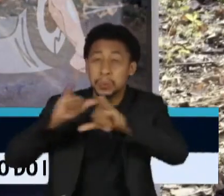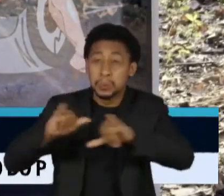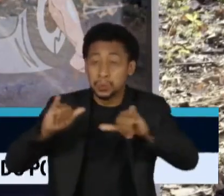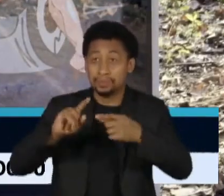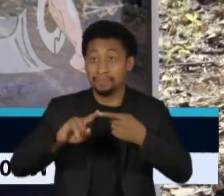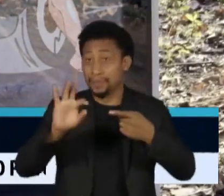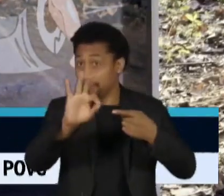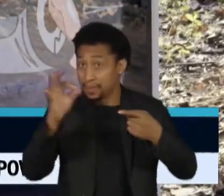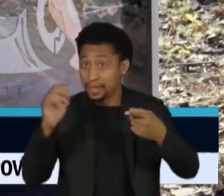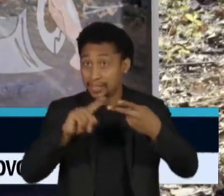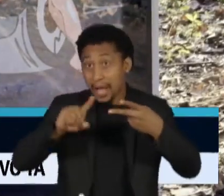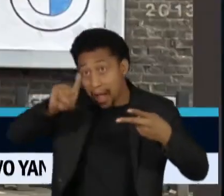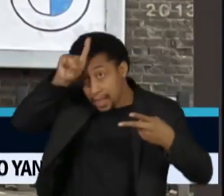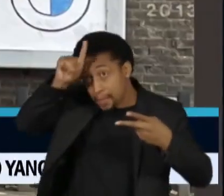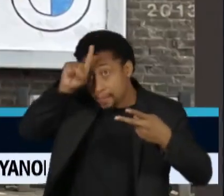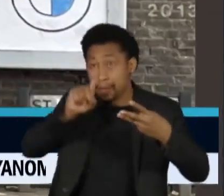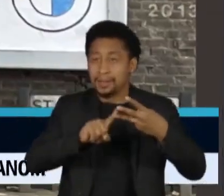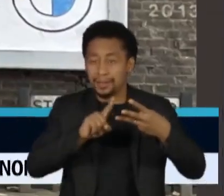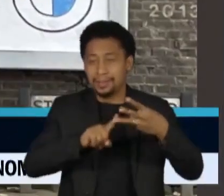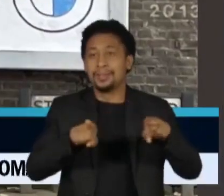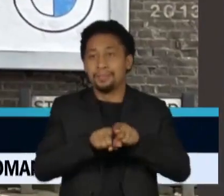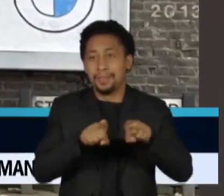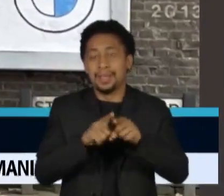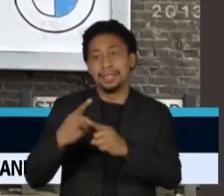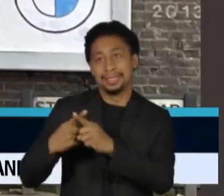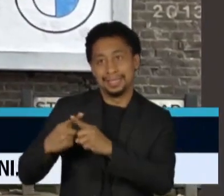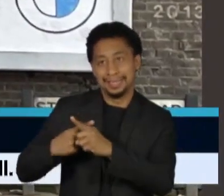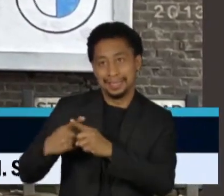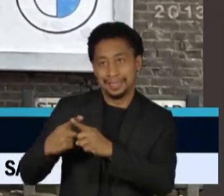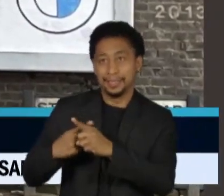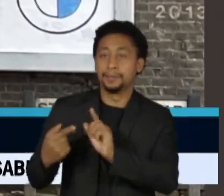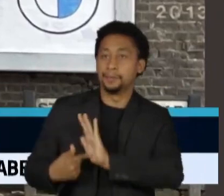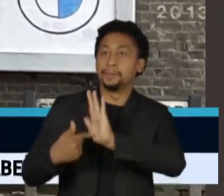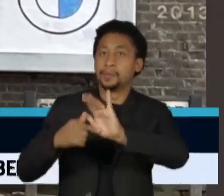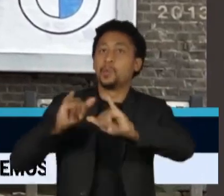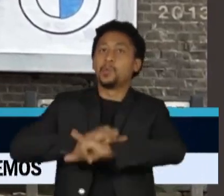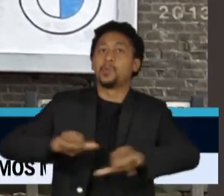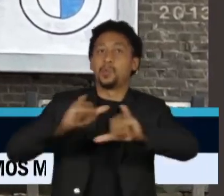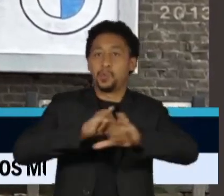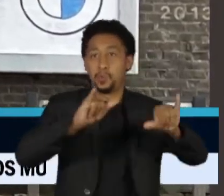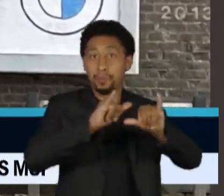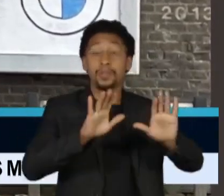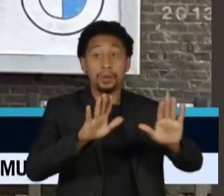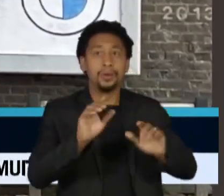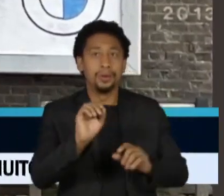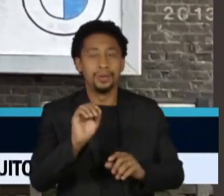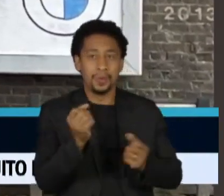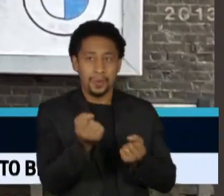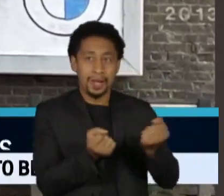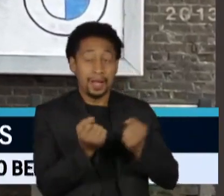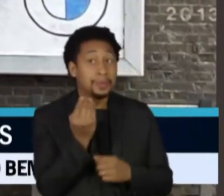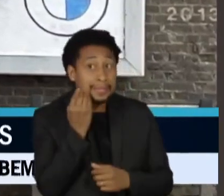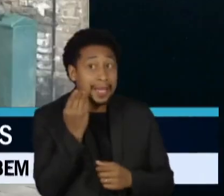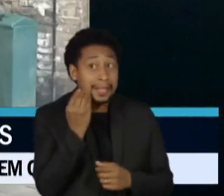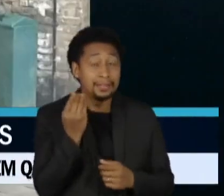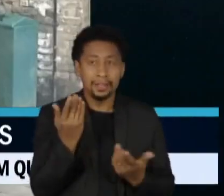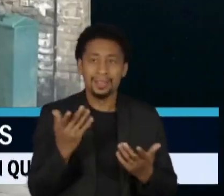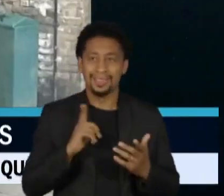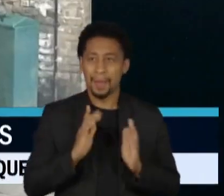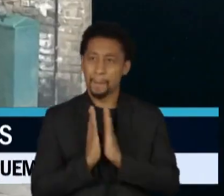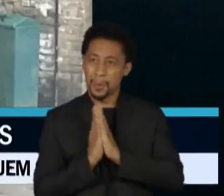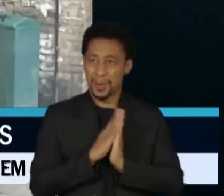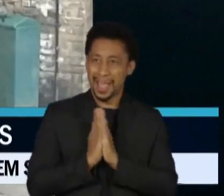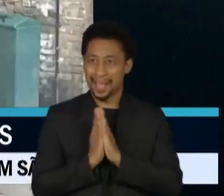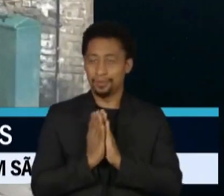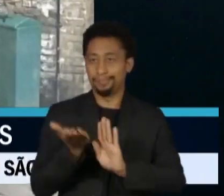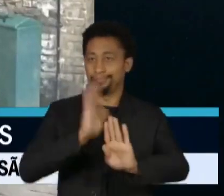Alemanha e aqui na Inglaterra. Esse daqui diz que quando a montadora testa suas emissões, o boneco de testes é você. Esse